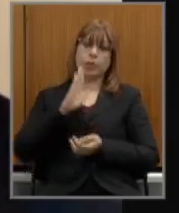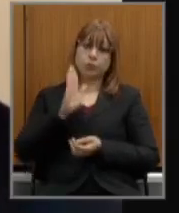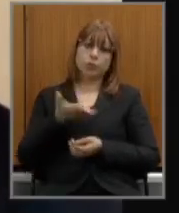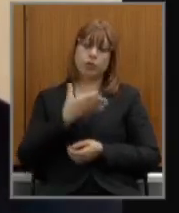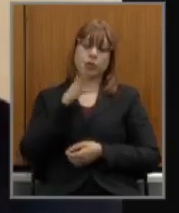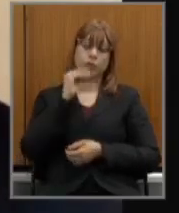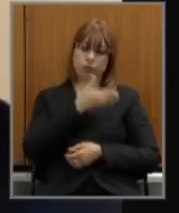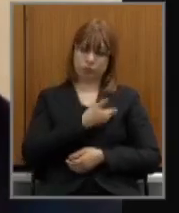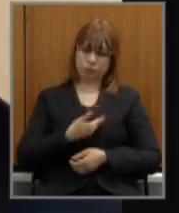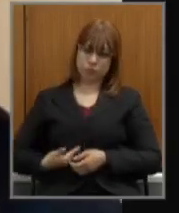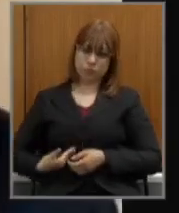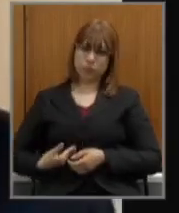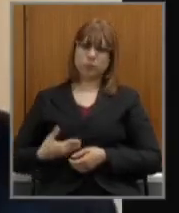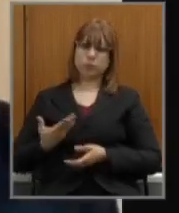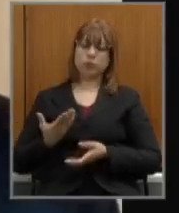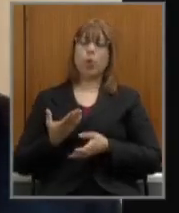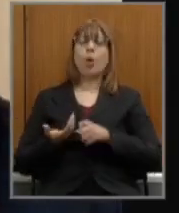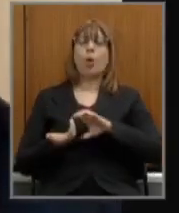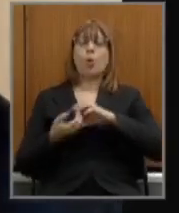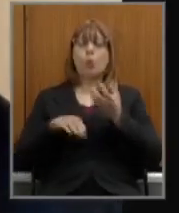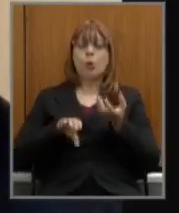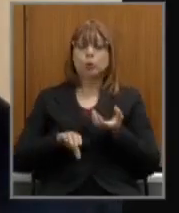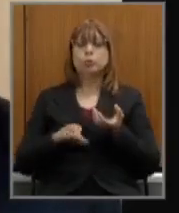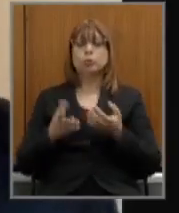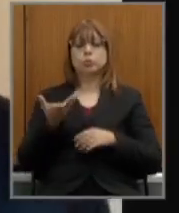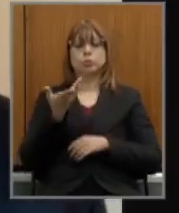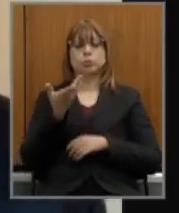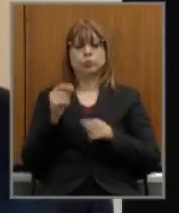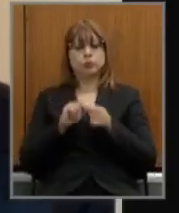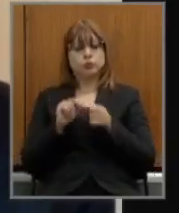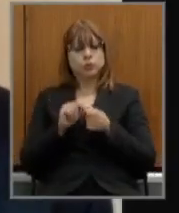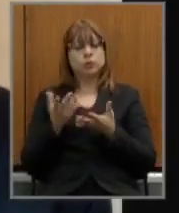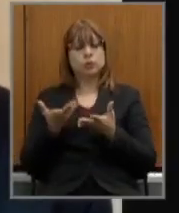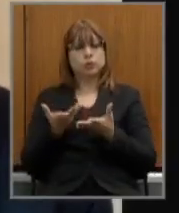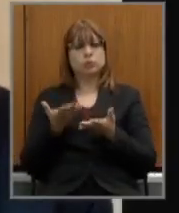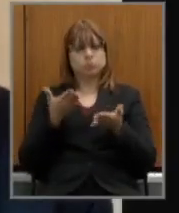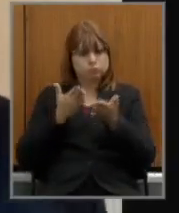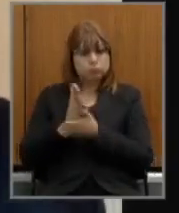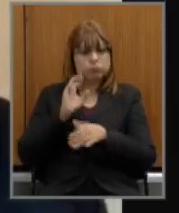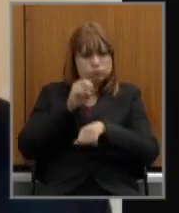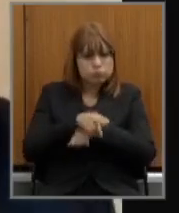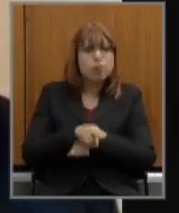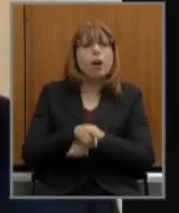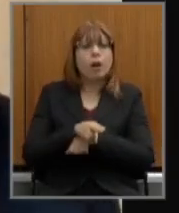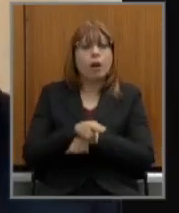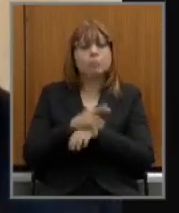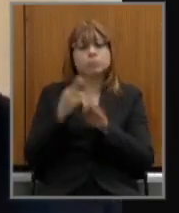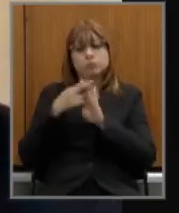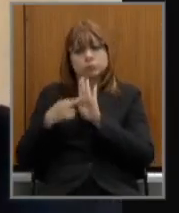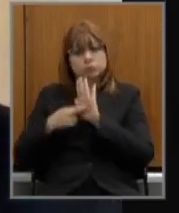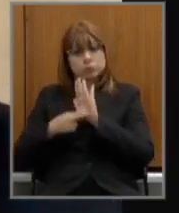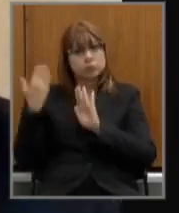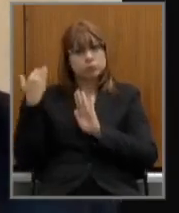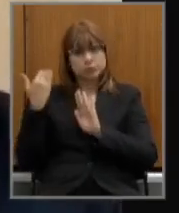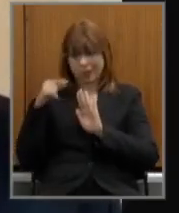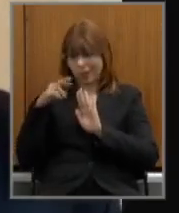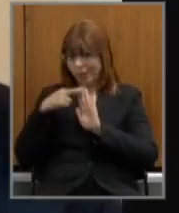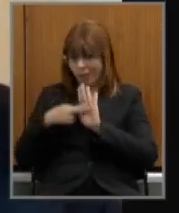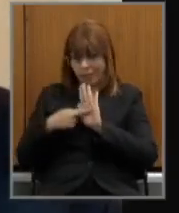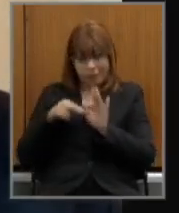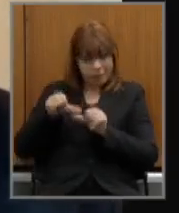há uns anos atrás ele entrou no estado com algumas regras e essas regras elas não podem ser